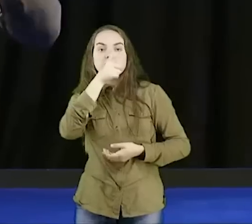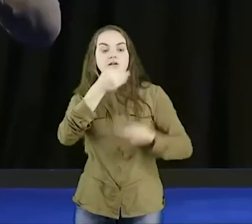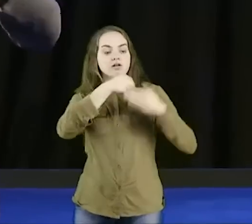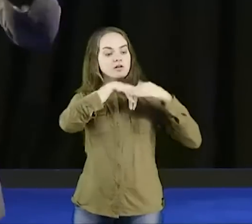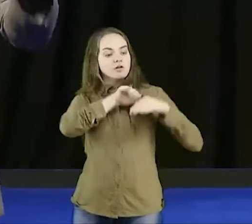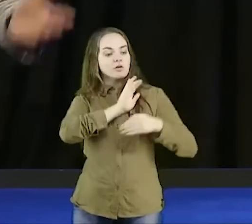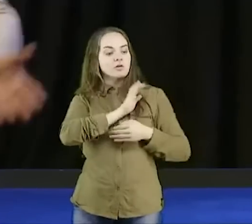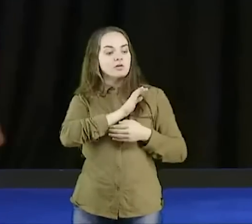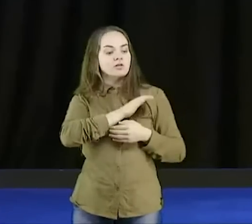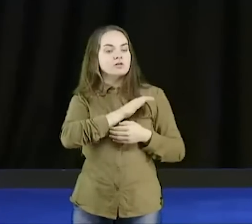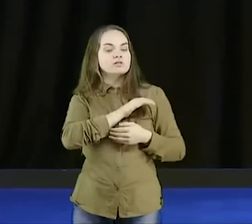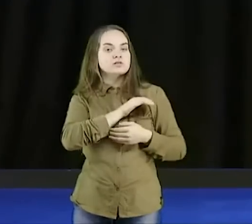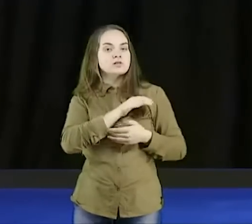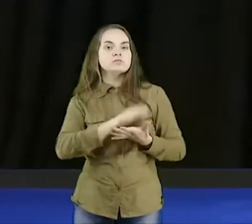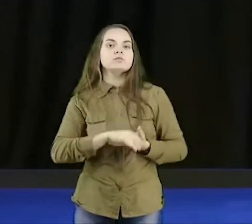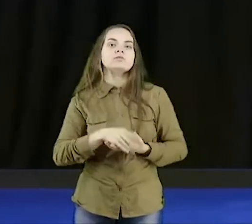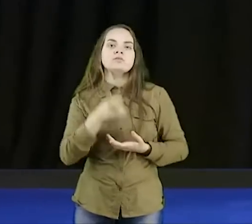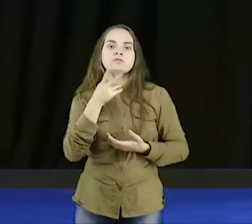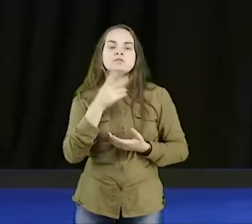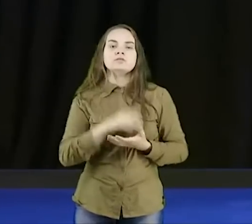coração? Boas desculpas,